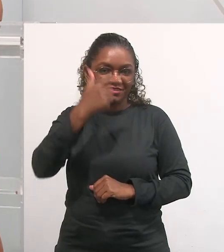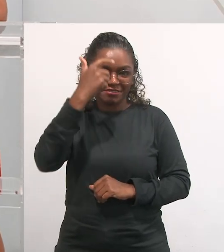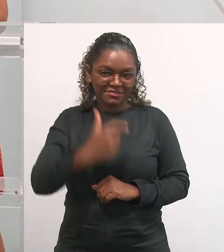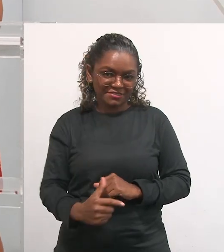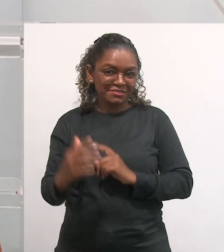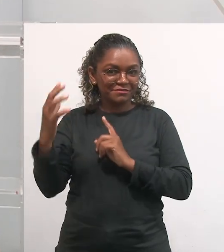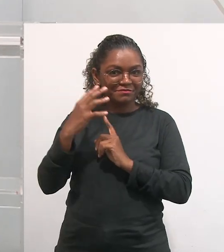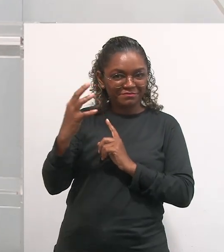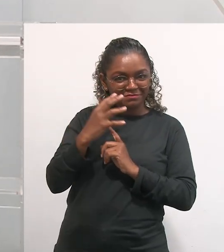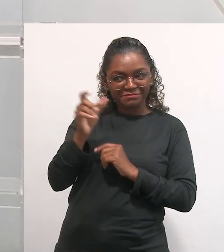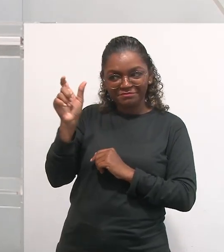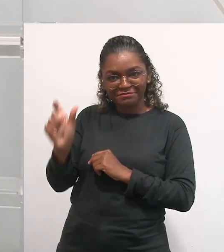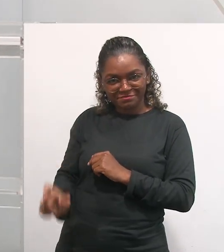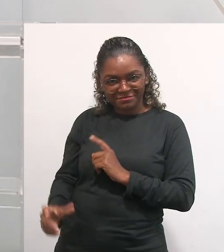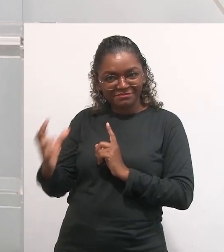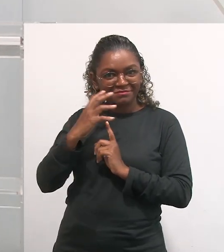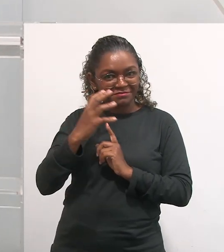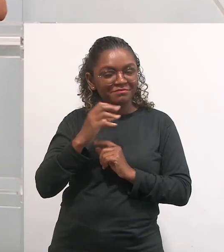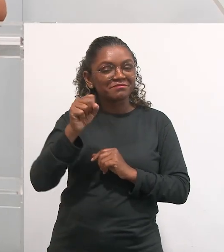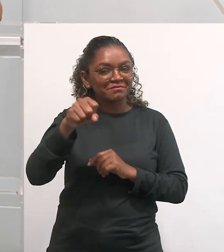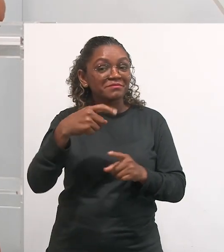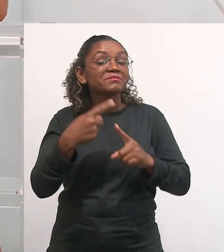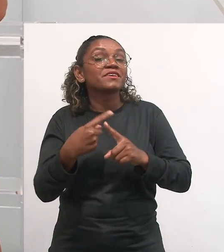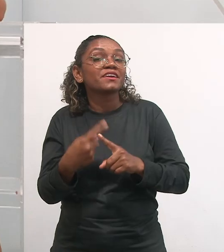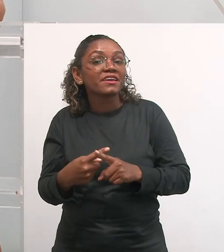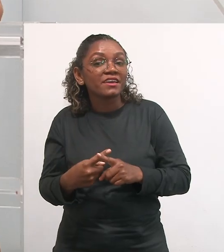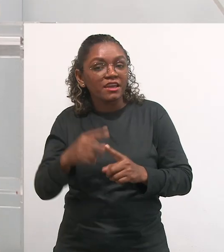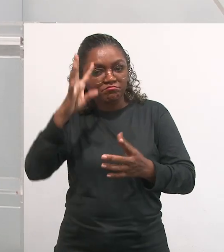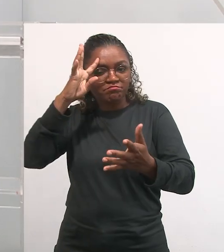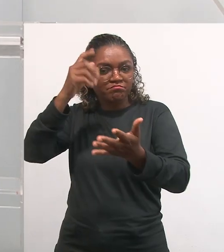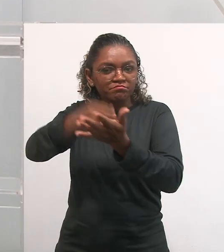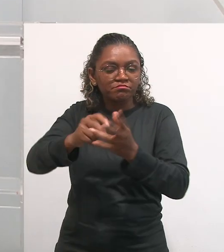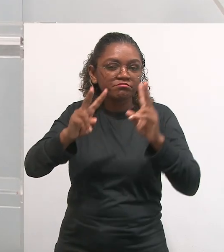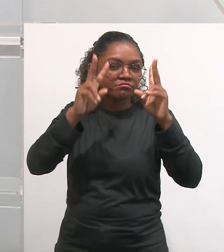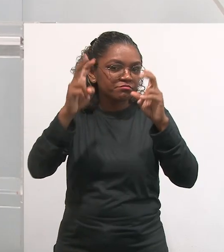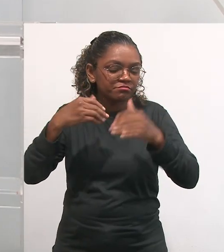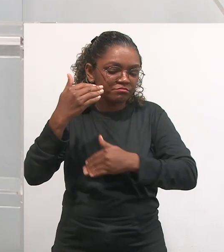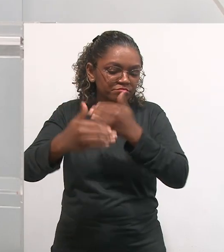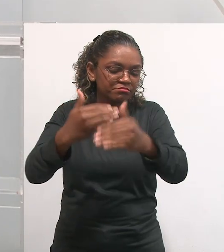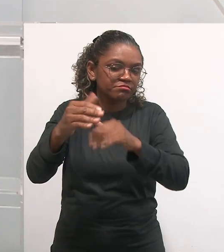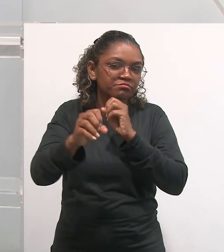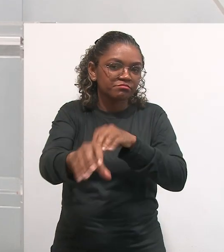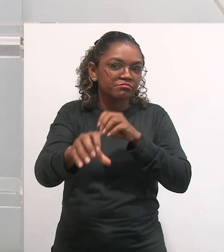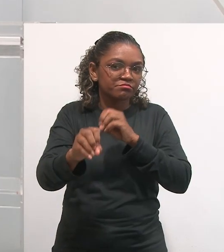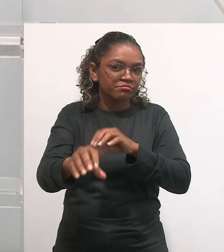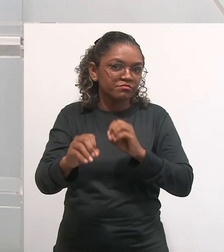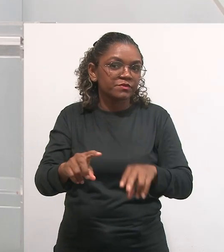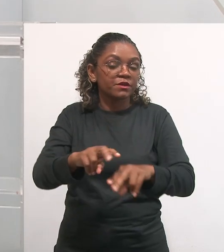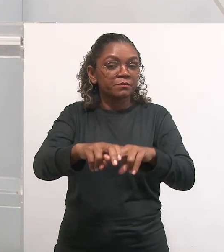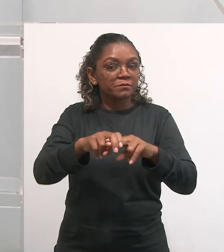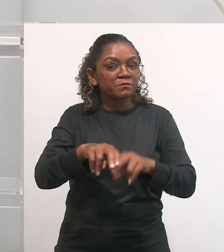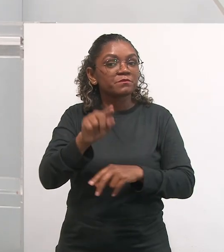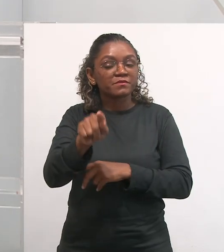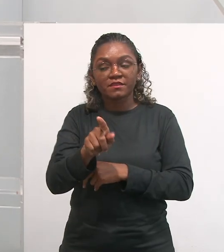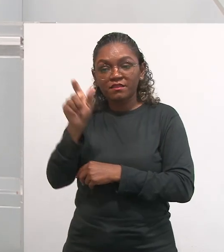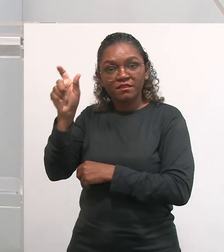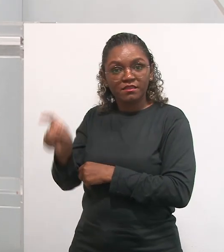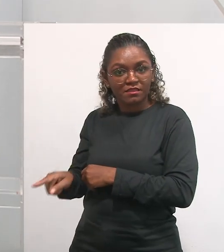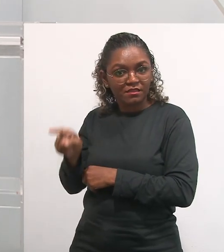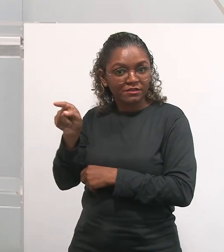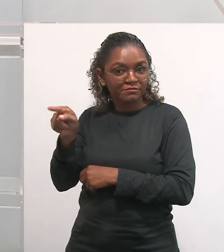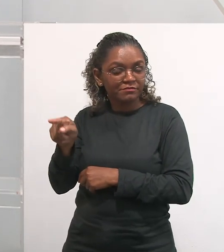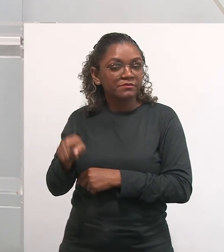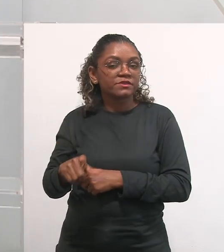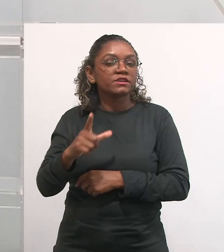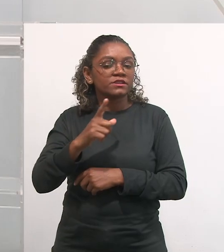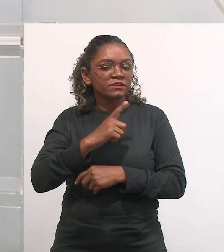influenciada pelo Luquezzi, nessa perspectiva de tomada de decisão sobre o processo educativo. O Luquezzi é um dos maiores